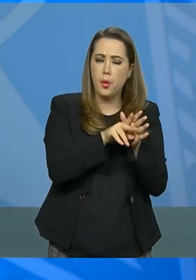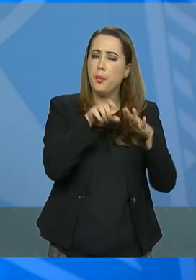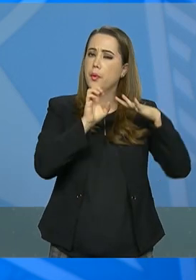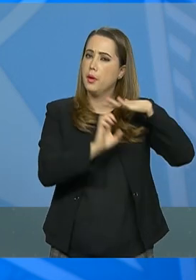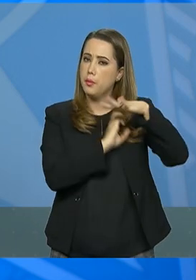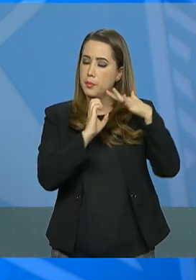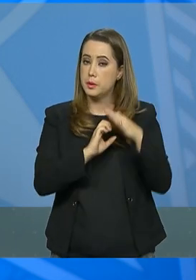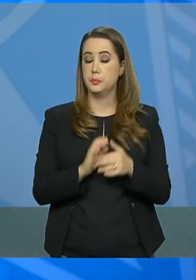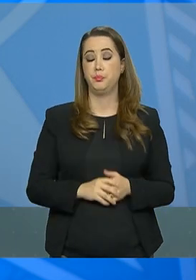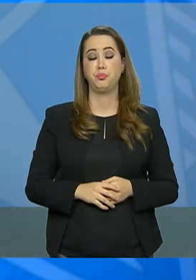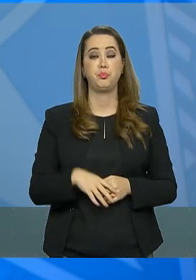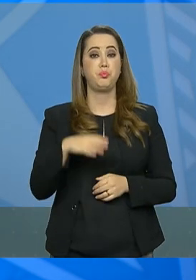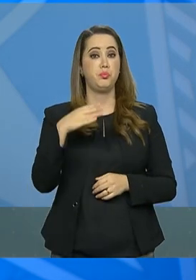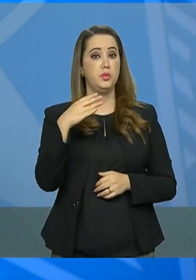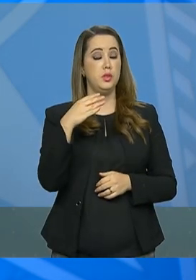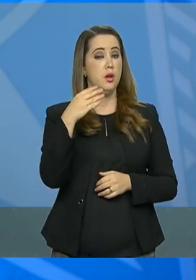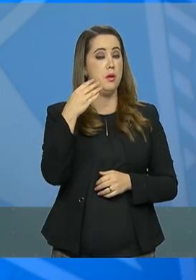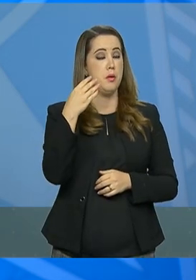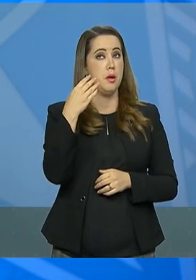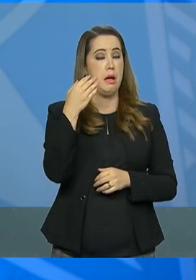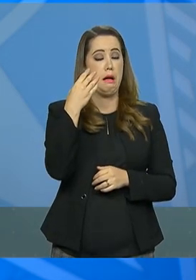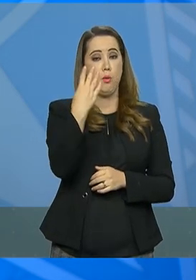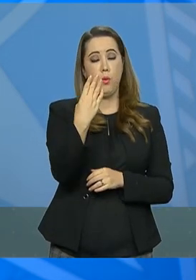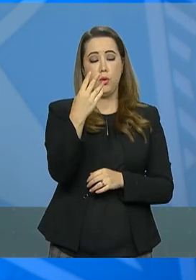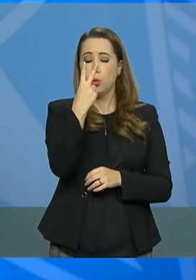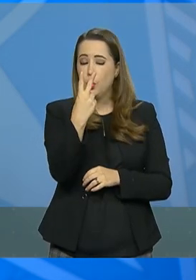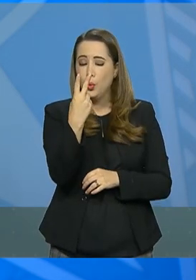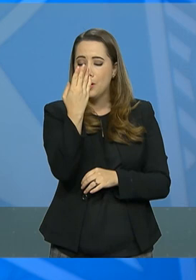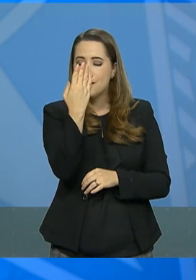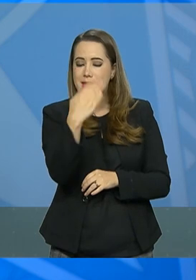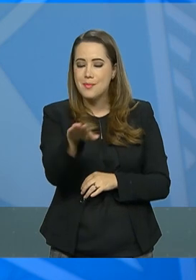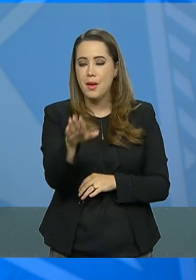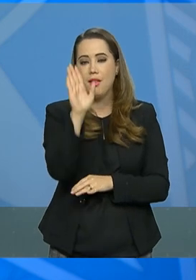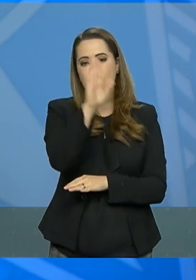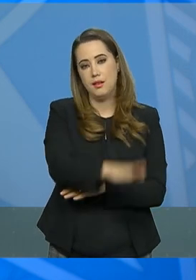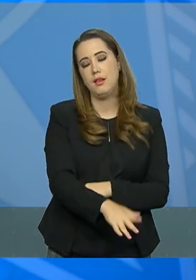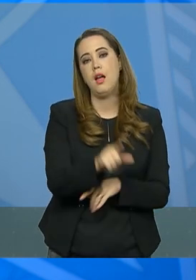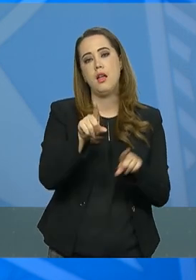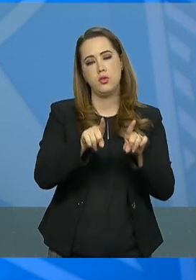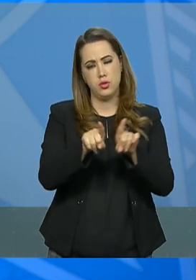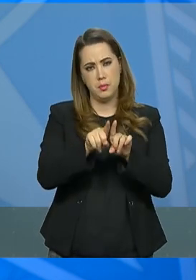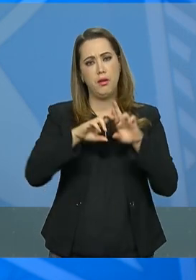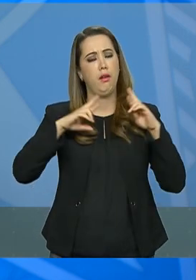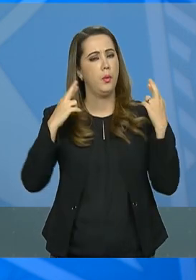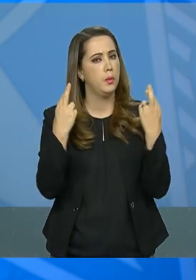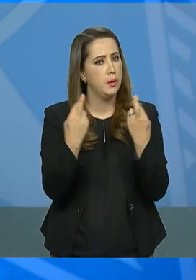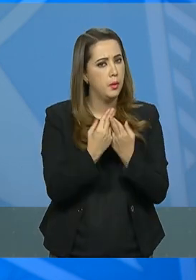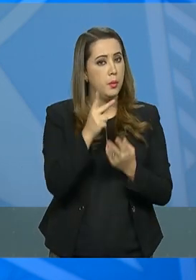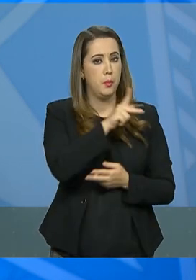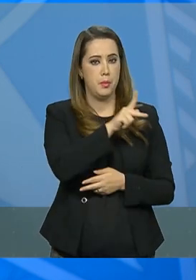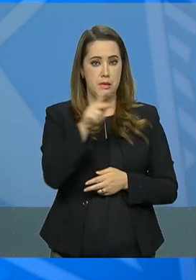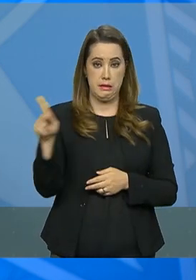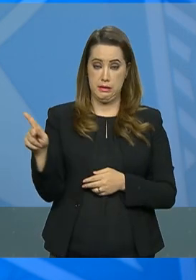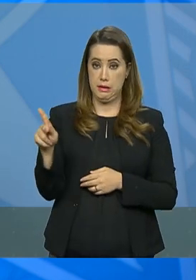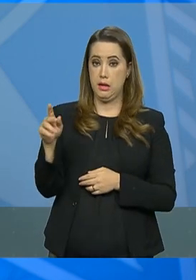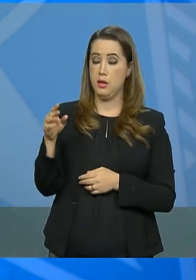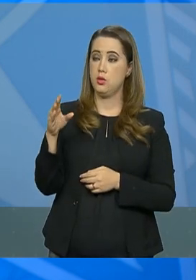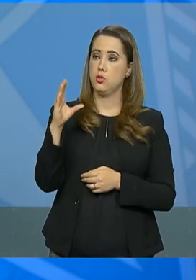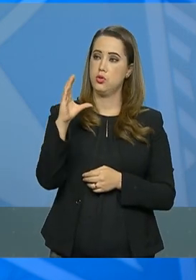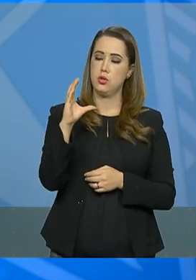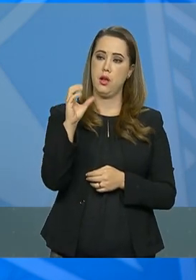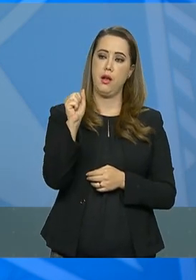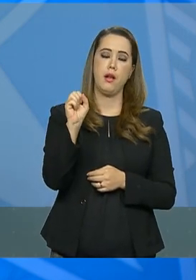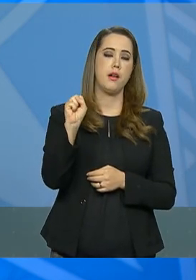senhor Alexandre Borges Cabral, presidente da Casa da Moeda do Brasil. E foram